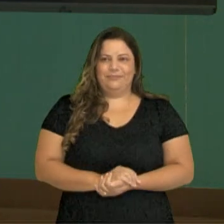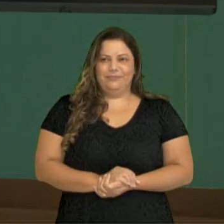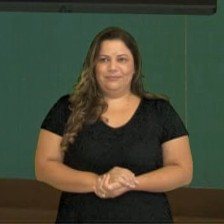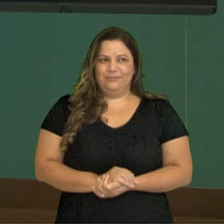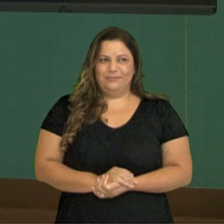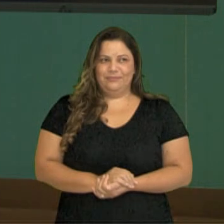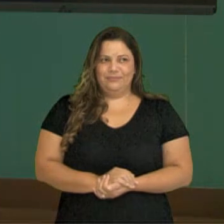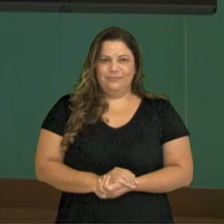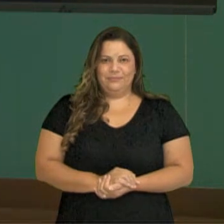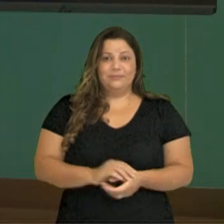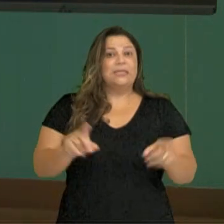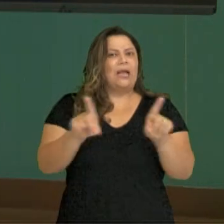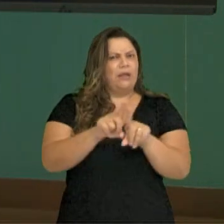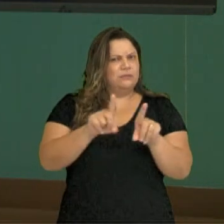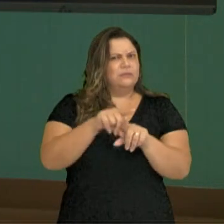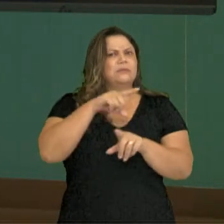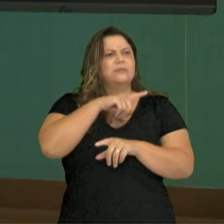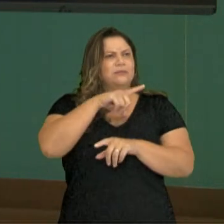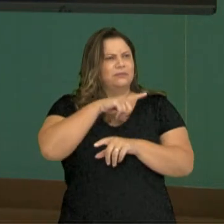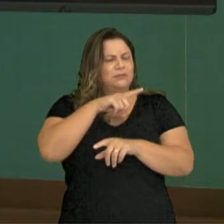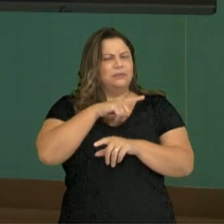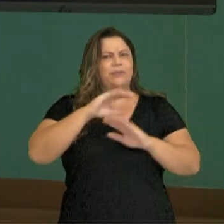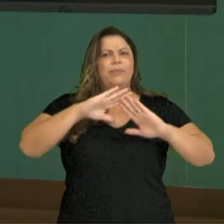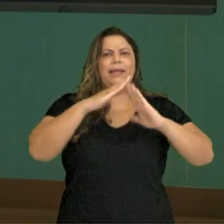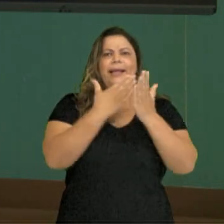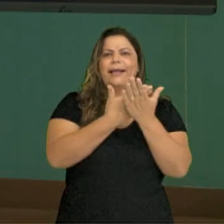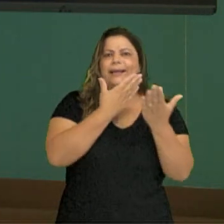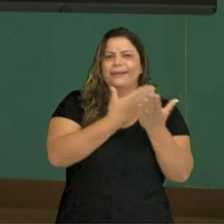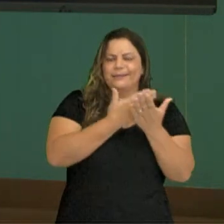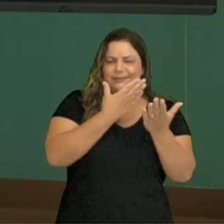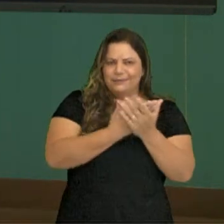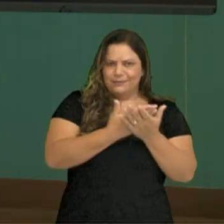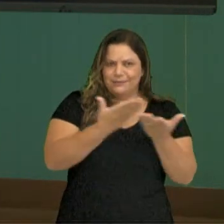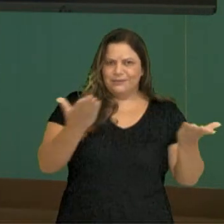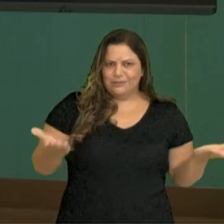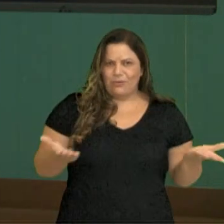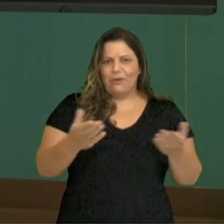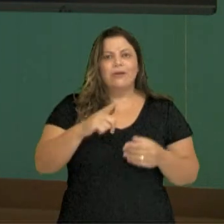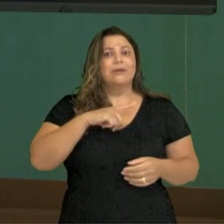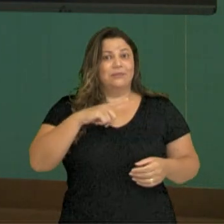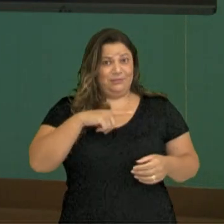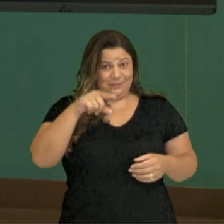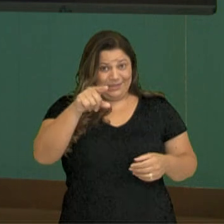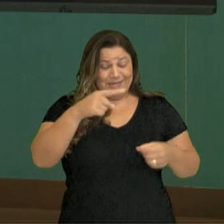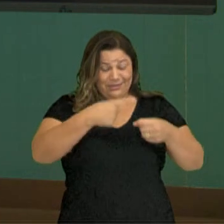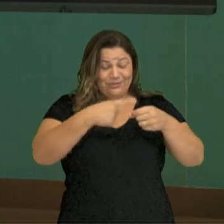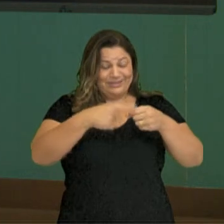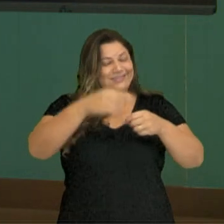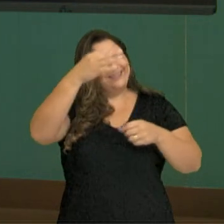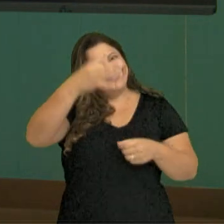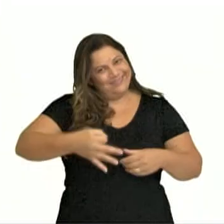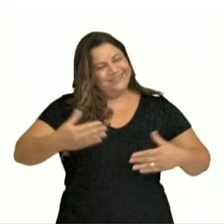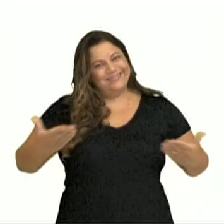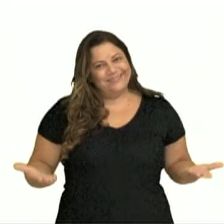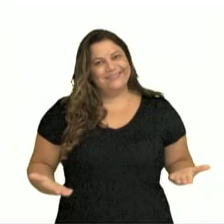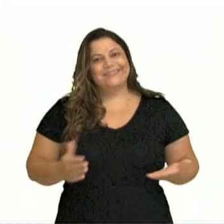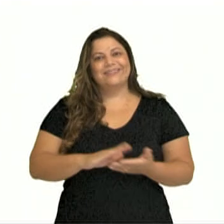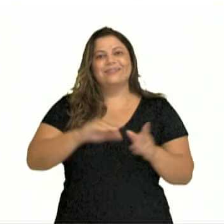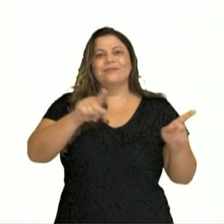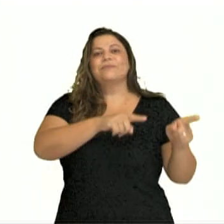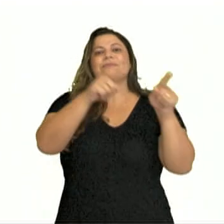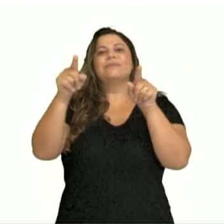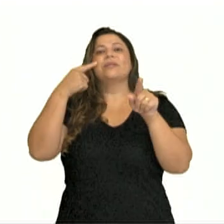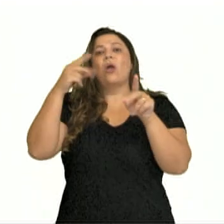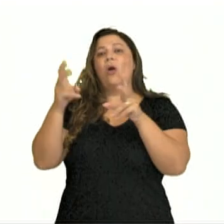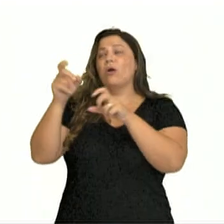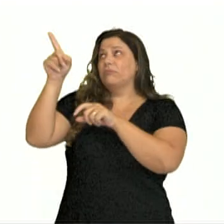E temos também as school, a escola. Você tem esse local aí? Com certeza. Do ladinho,